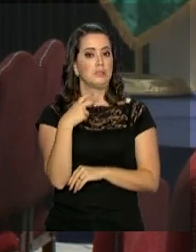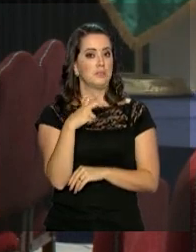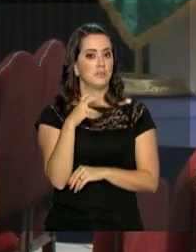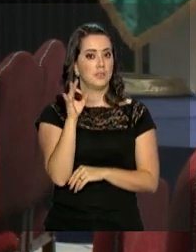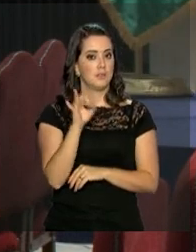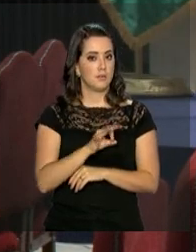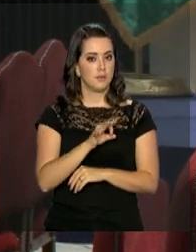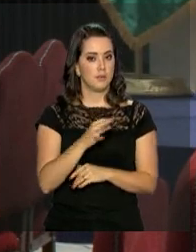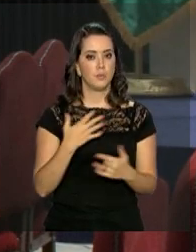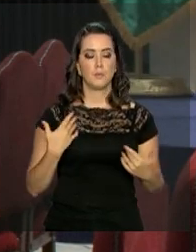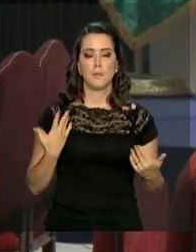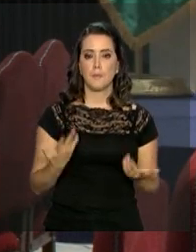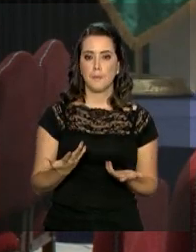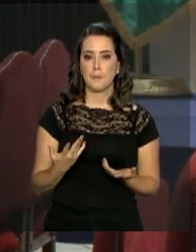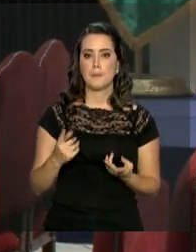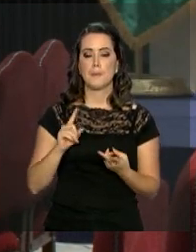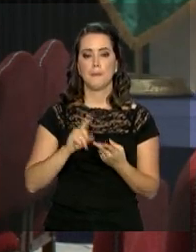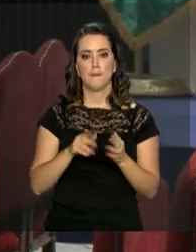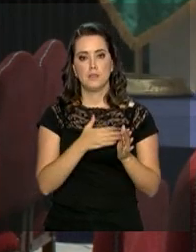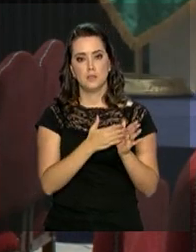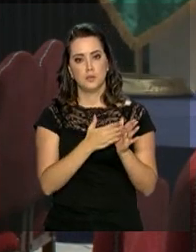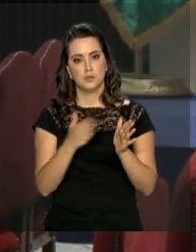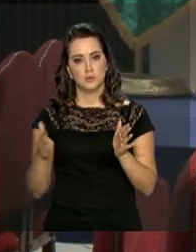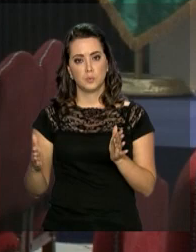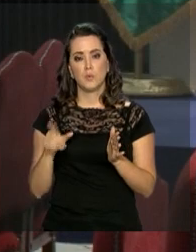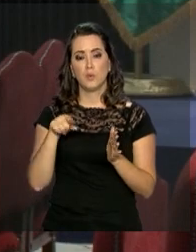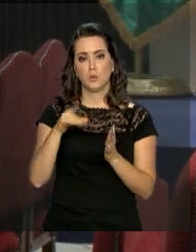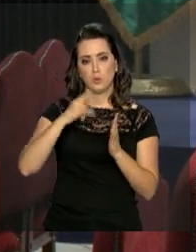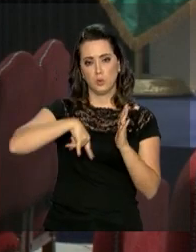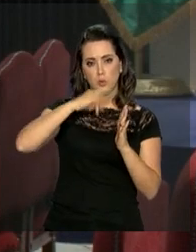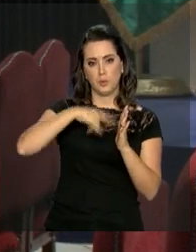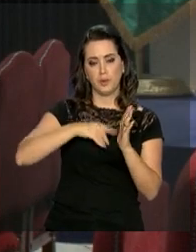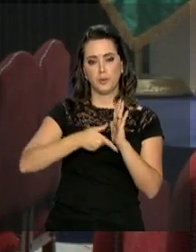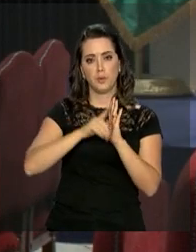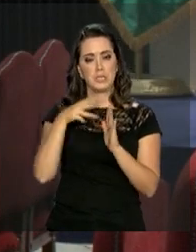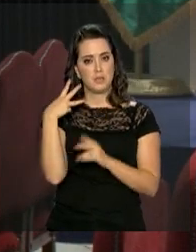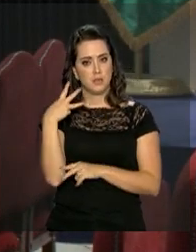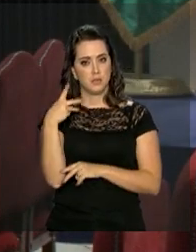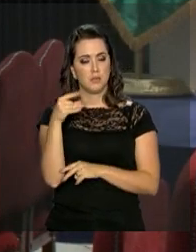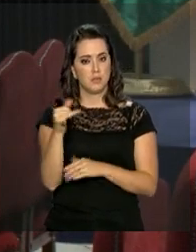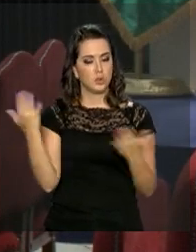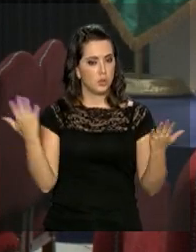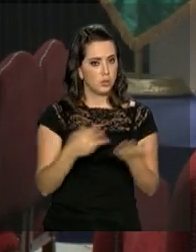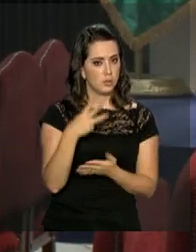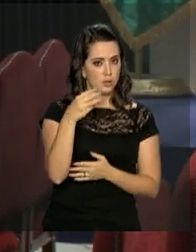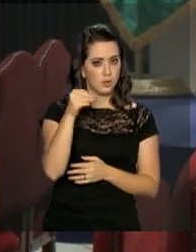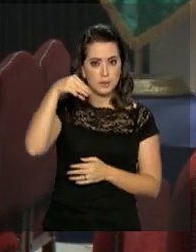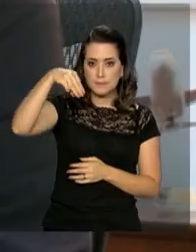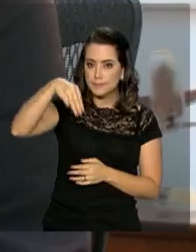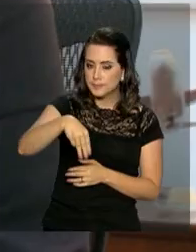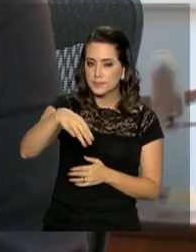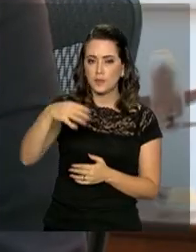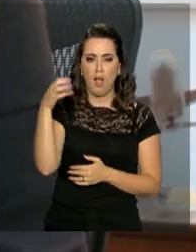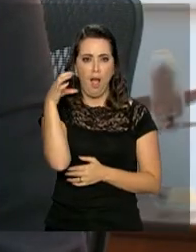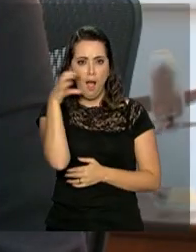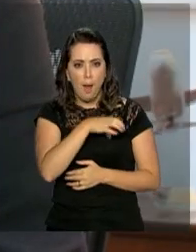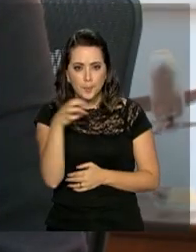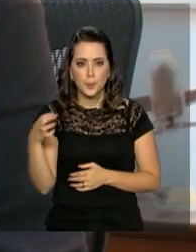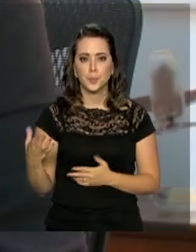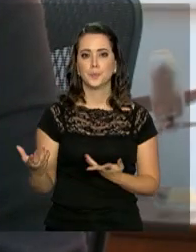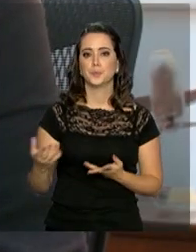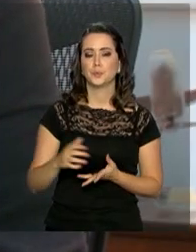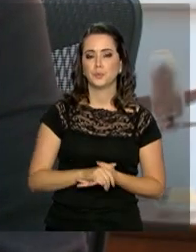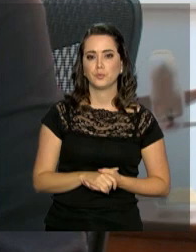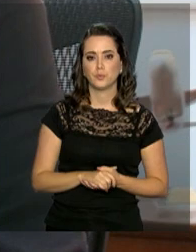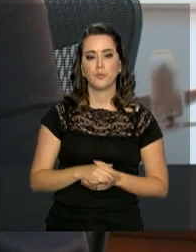35%. O prazo para a emissão do documento cai de três dias para 30 minutos. É um acordo que